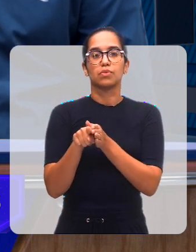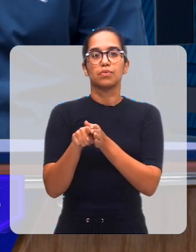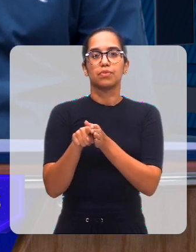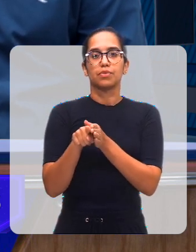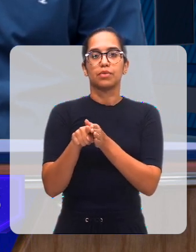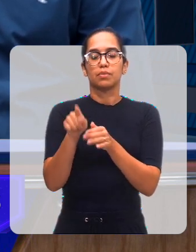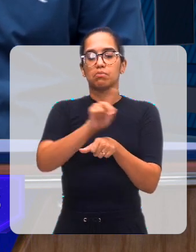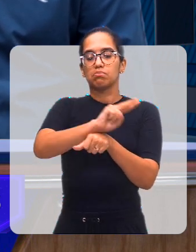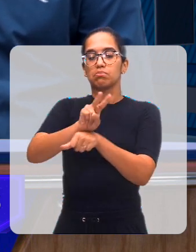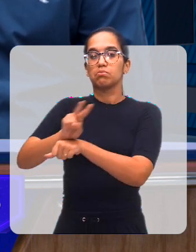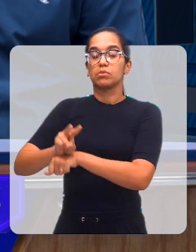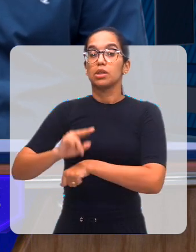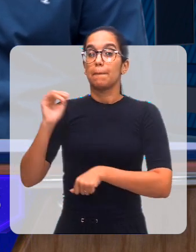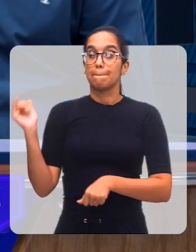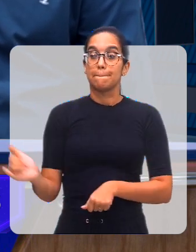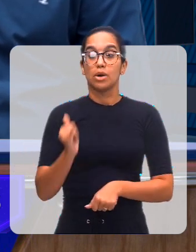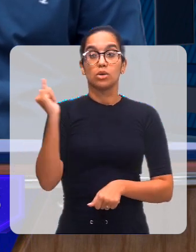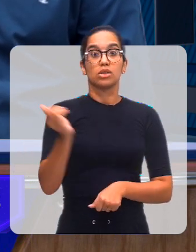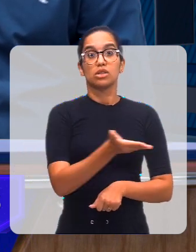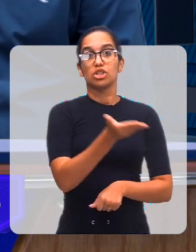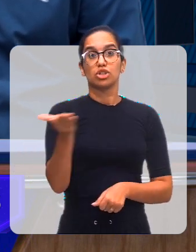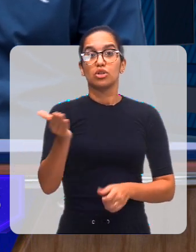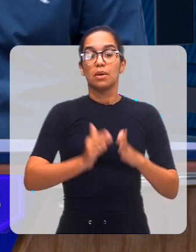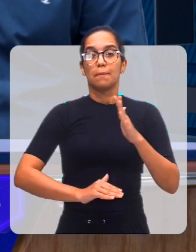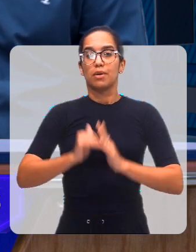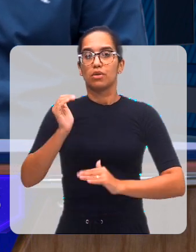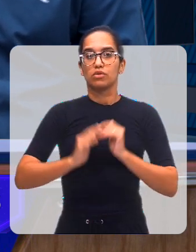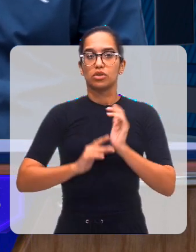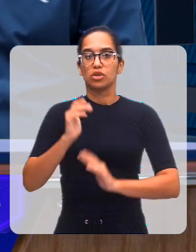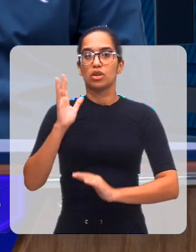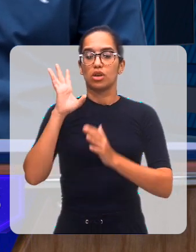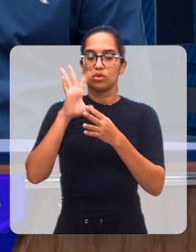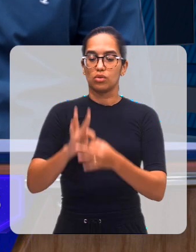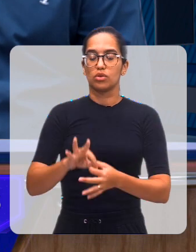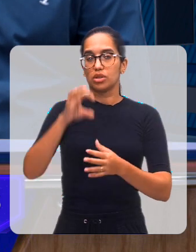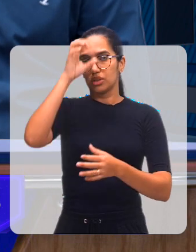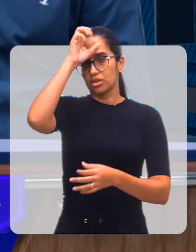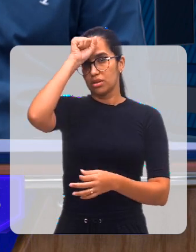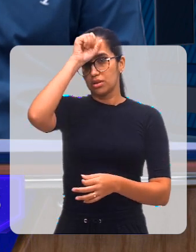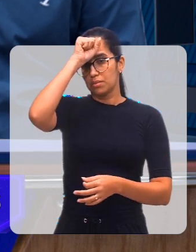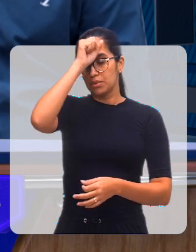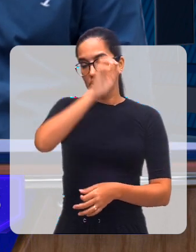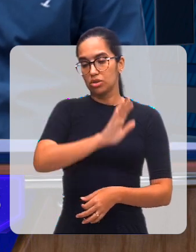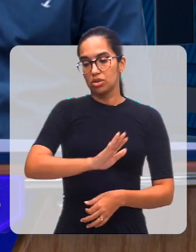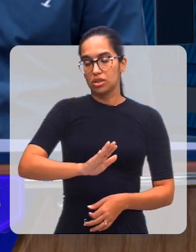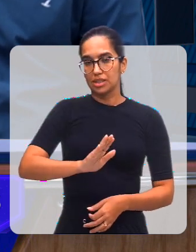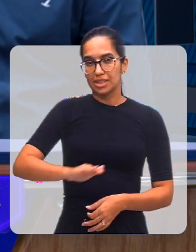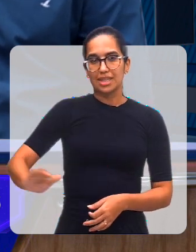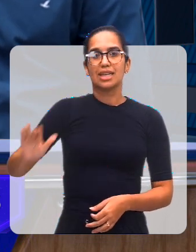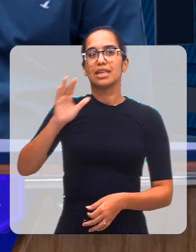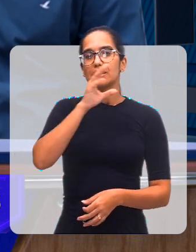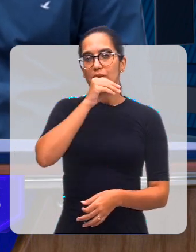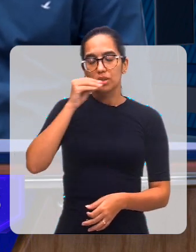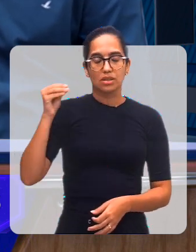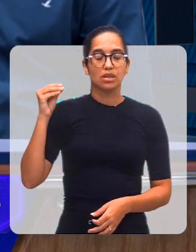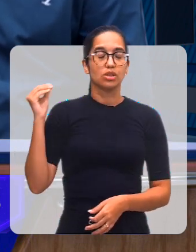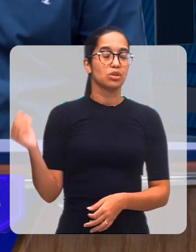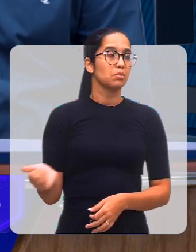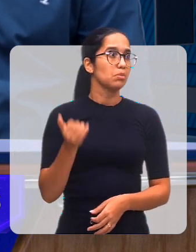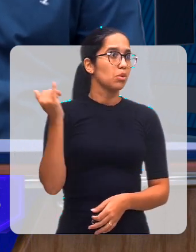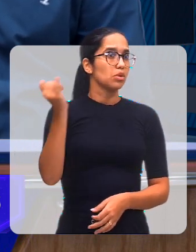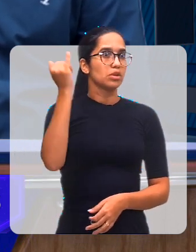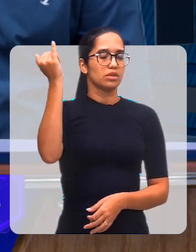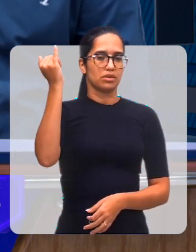A importância de vocês no processo de aprendizagem é grande, tão grande, que